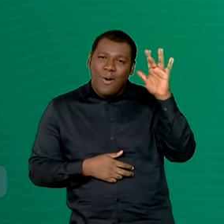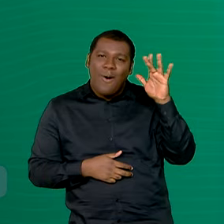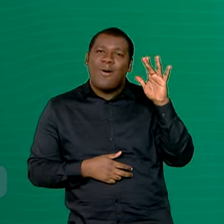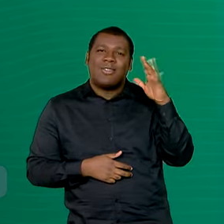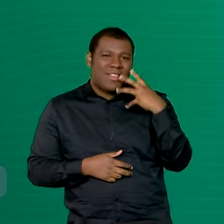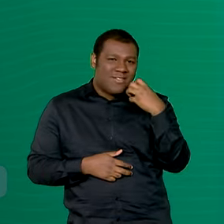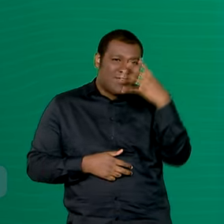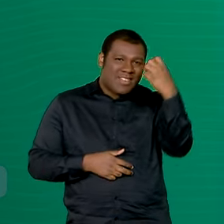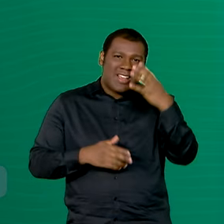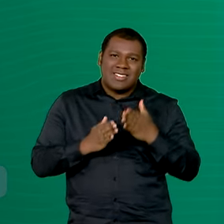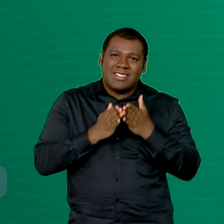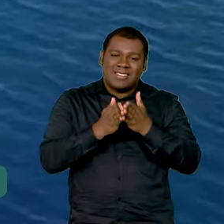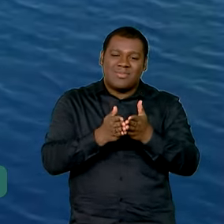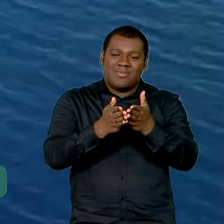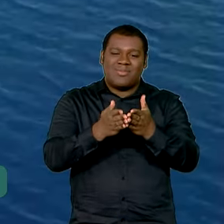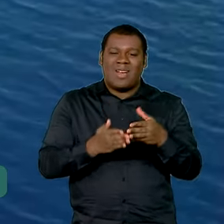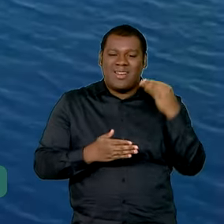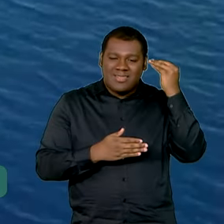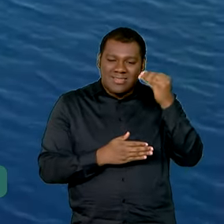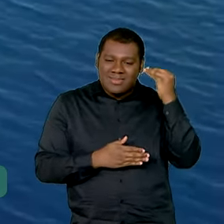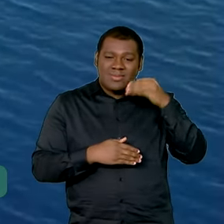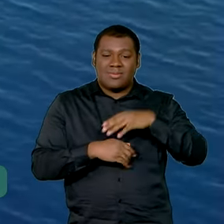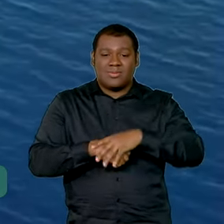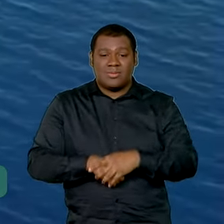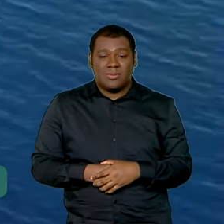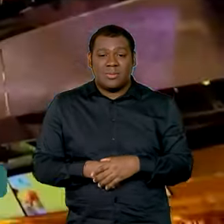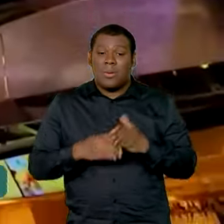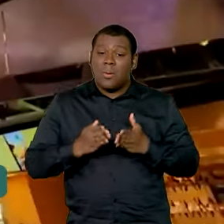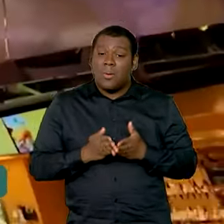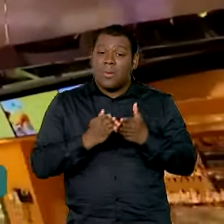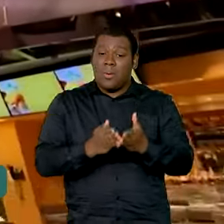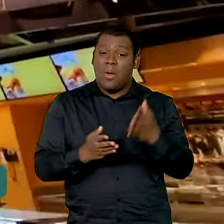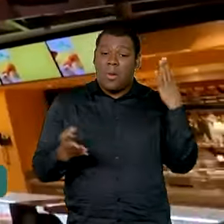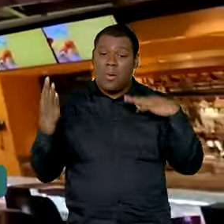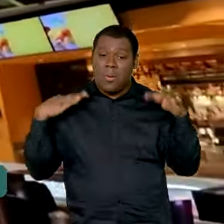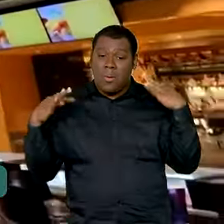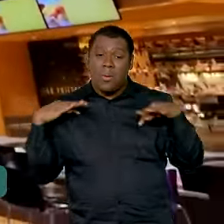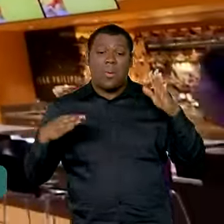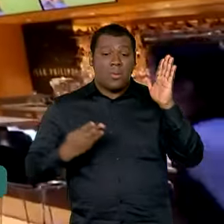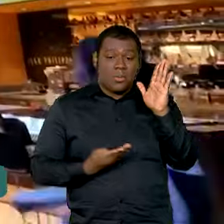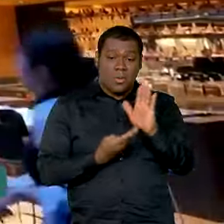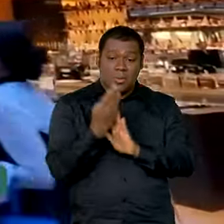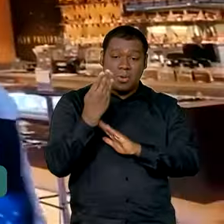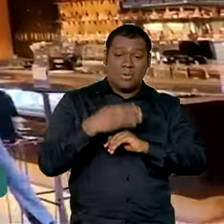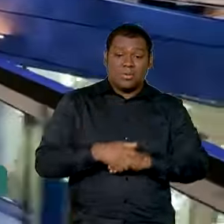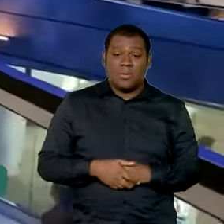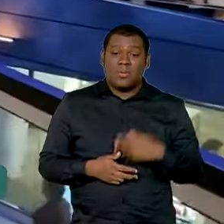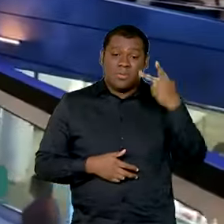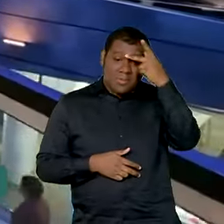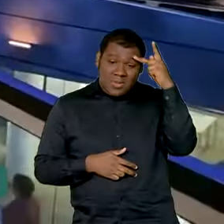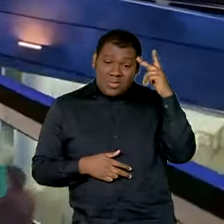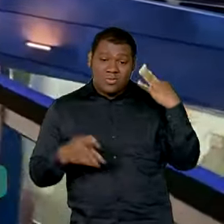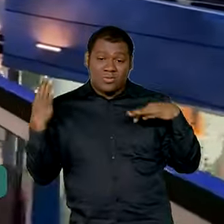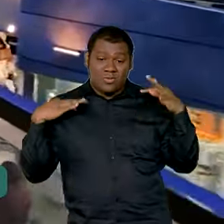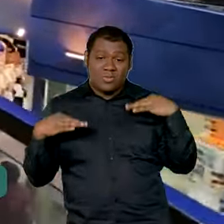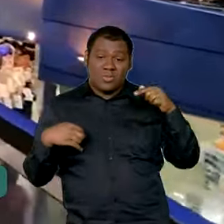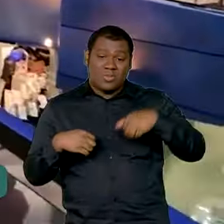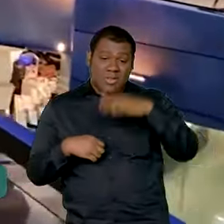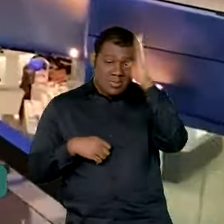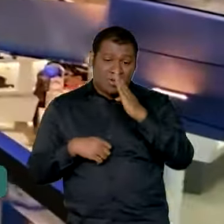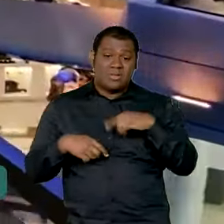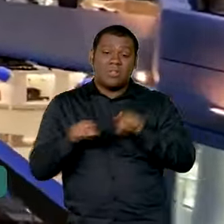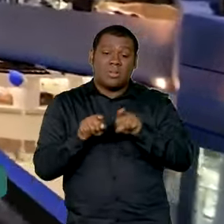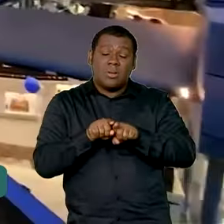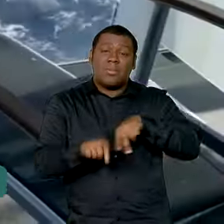viver essa experiência os cruzeiros estão ganhando cada vez mais o coração dos turistas aqui do Brasil e de